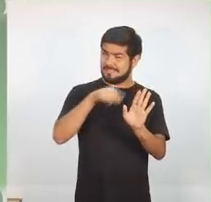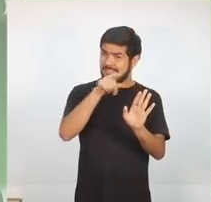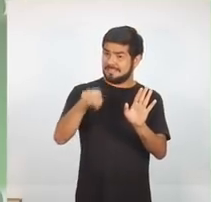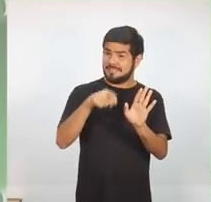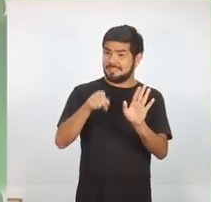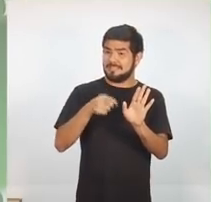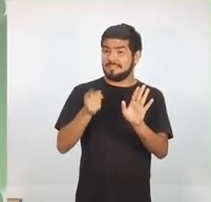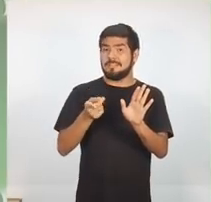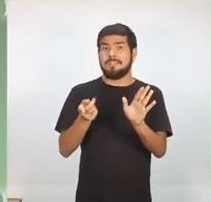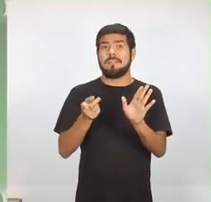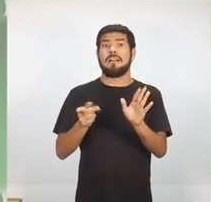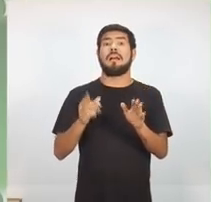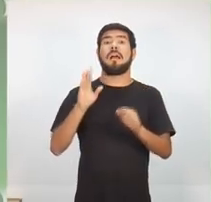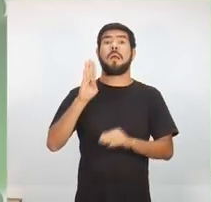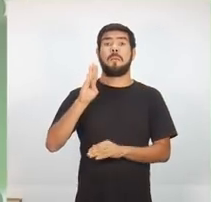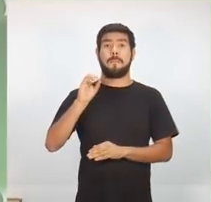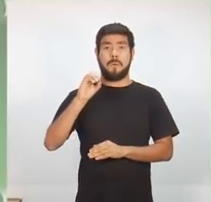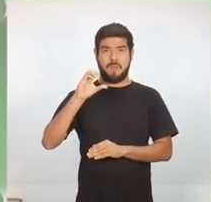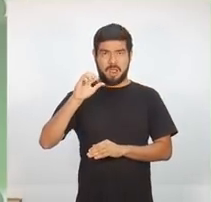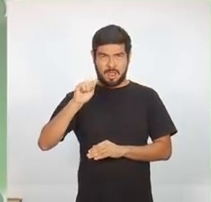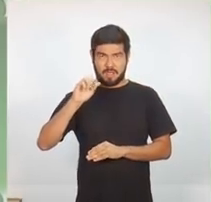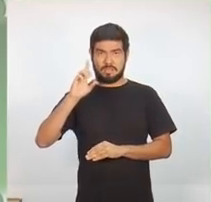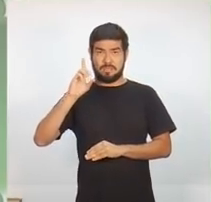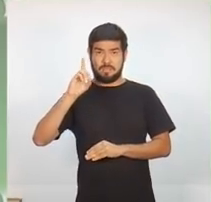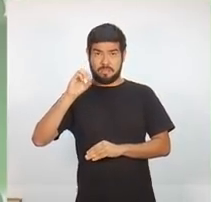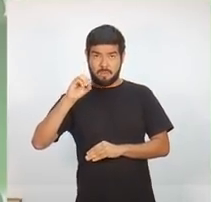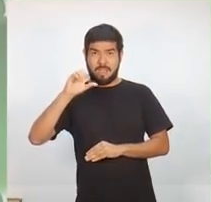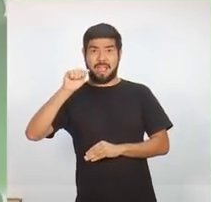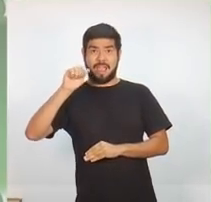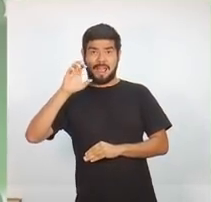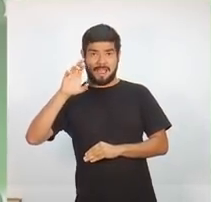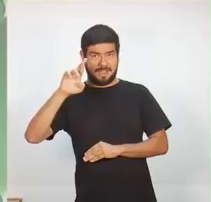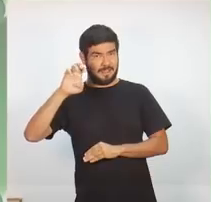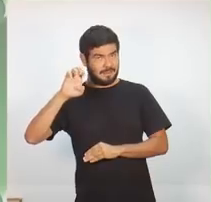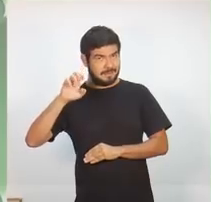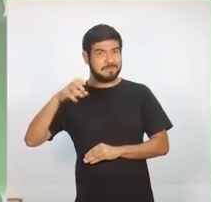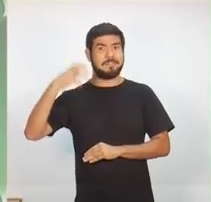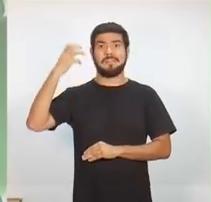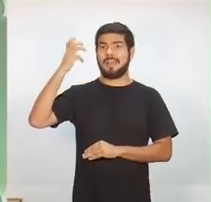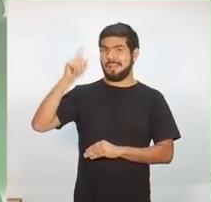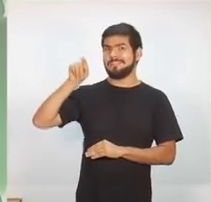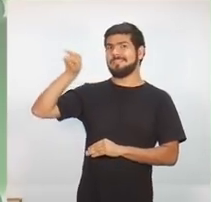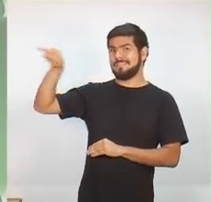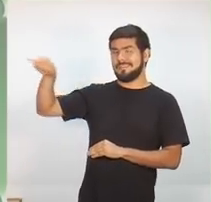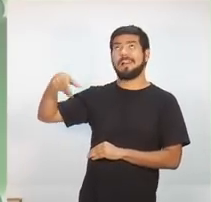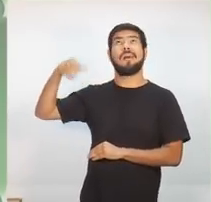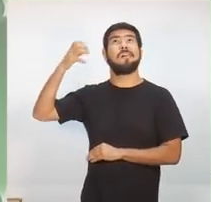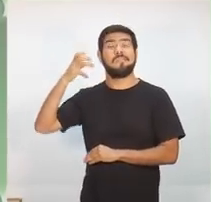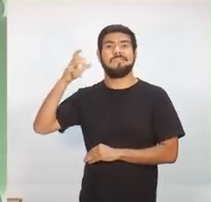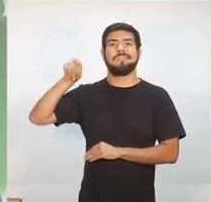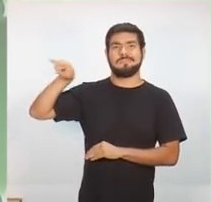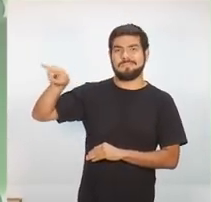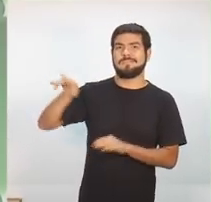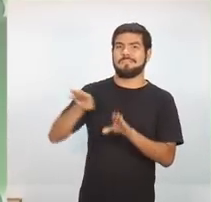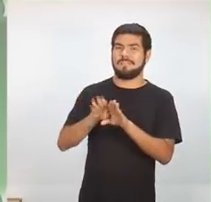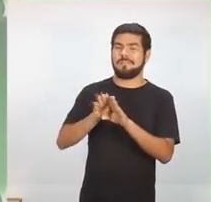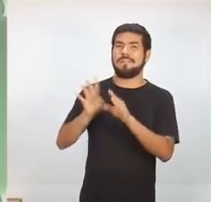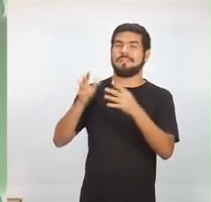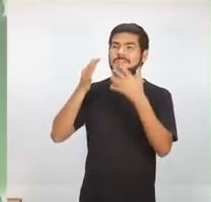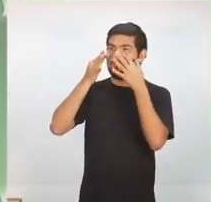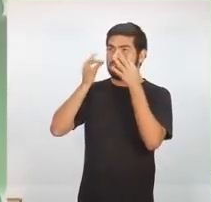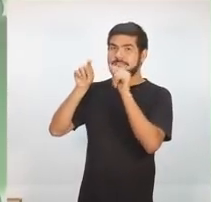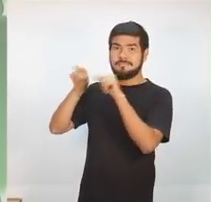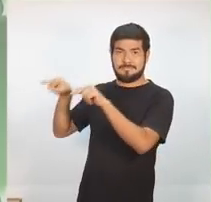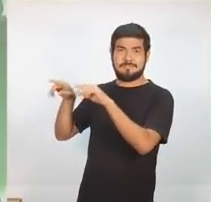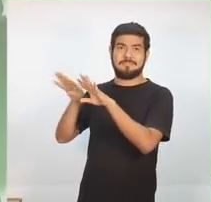íntegra em Boca do Acre pela Rádio Eu e Você, todo o debate. Então todo mundo de Boca do Acre também vai poder acompanhar